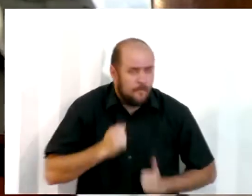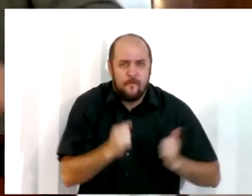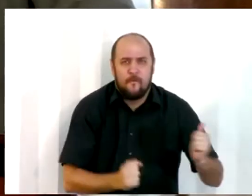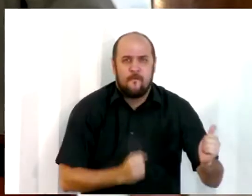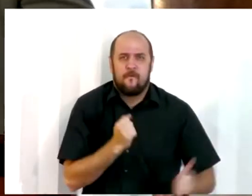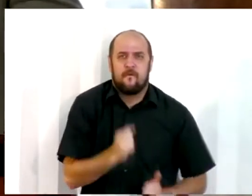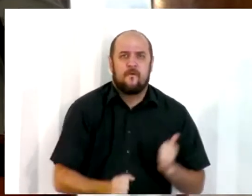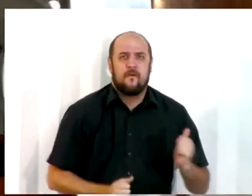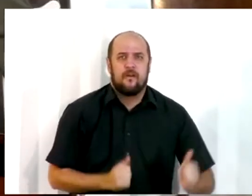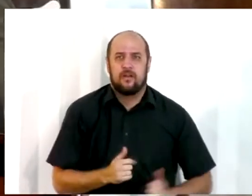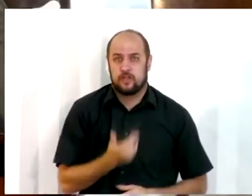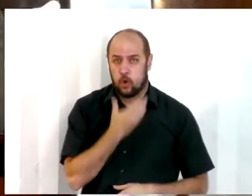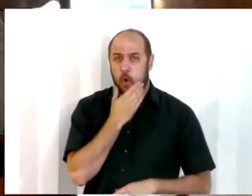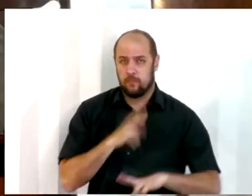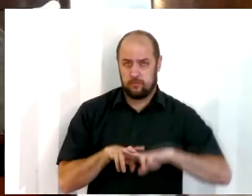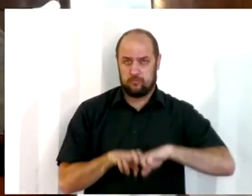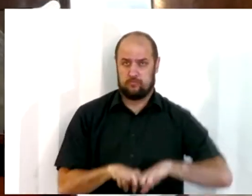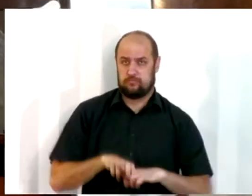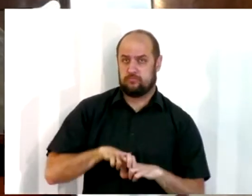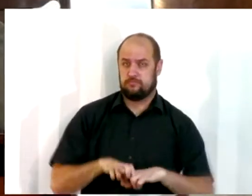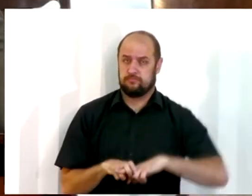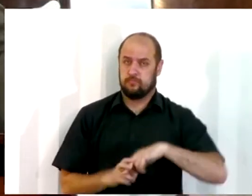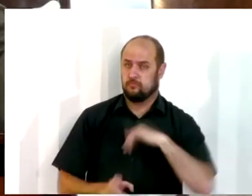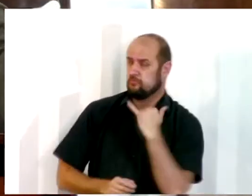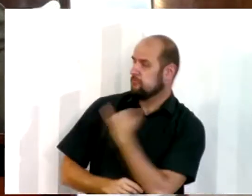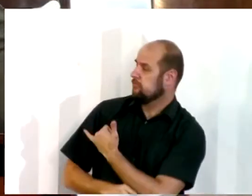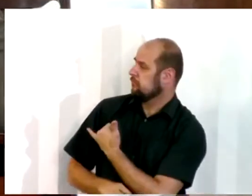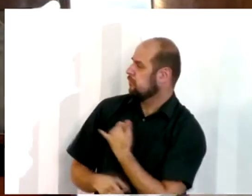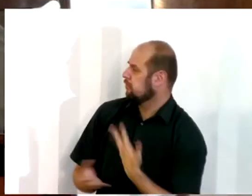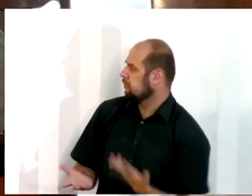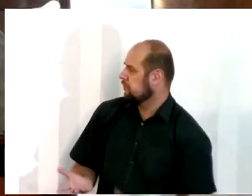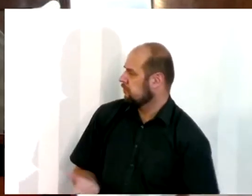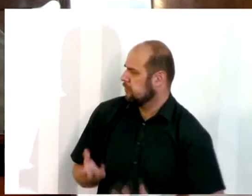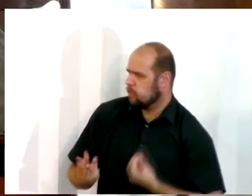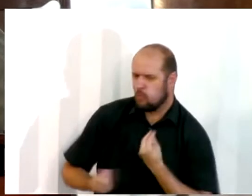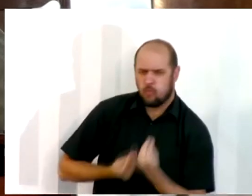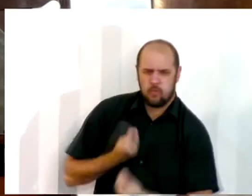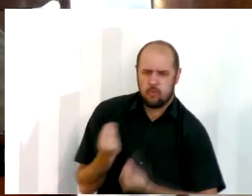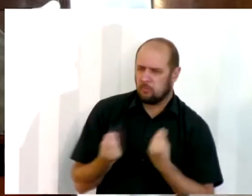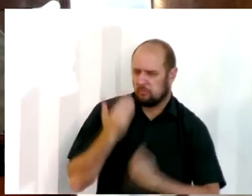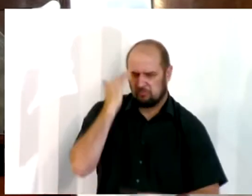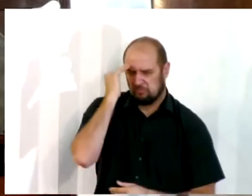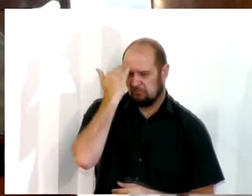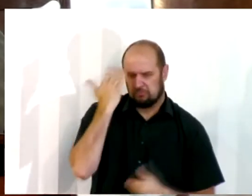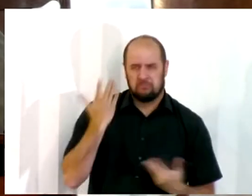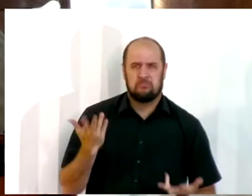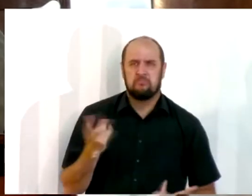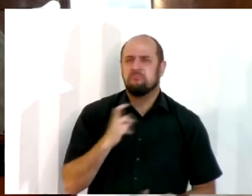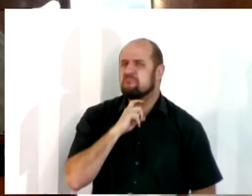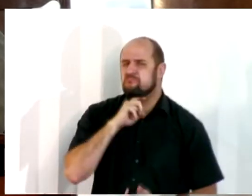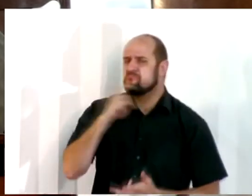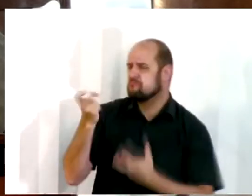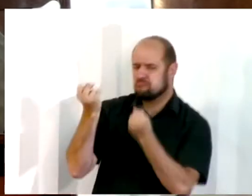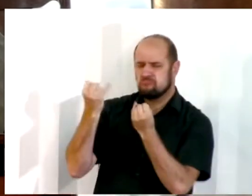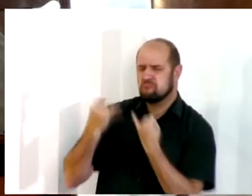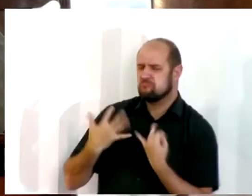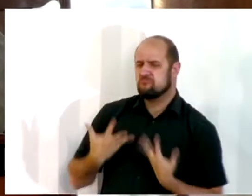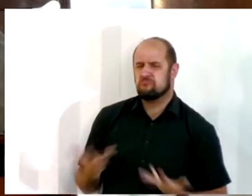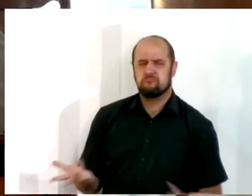E aí, qual foi a resposta do Etíope? Como é que eu vou entender se ninguém me explicar?